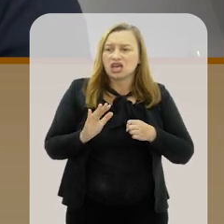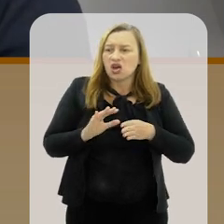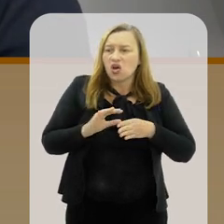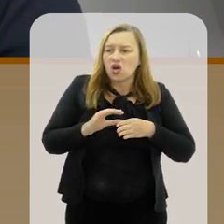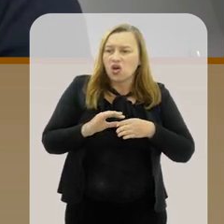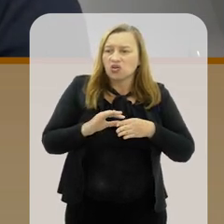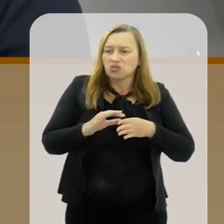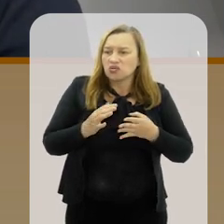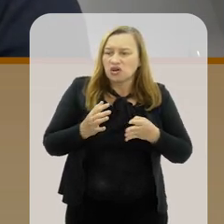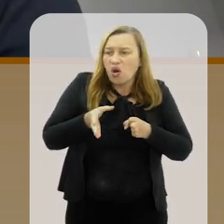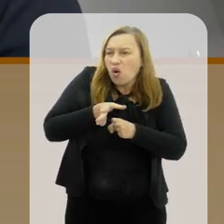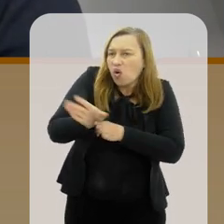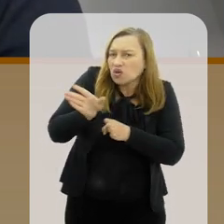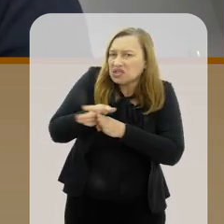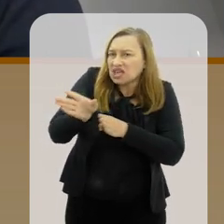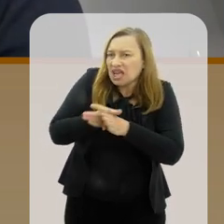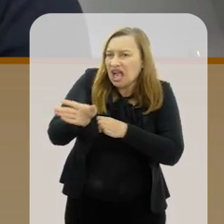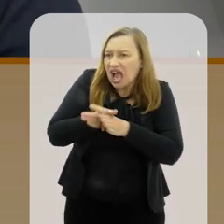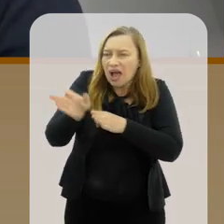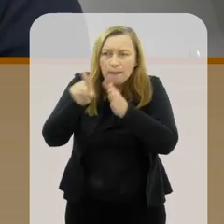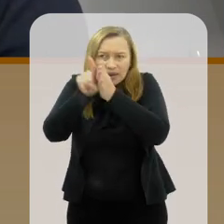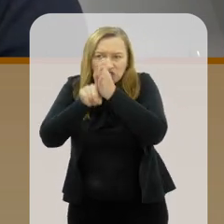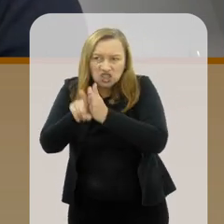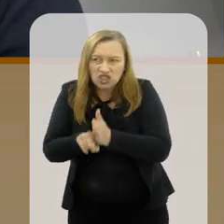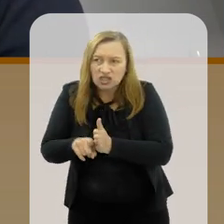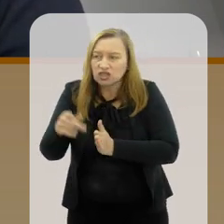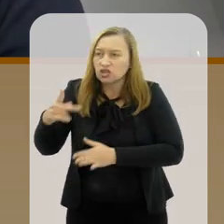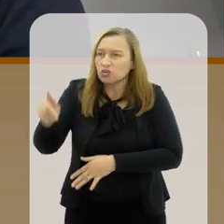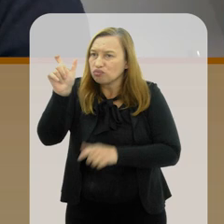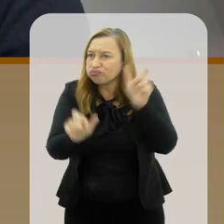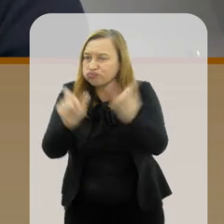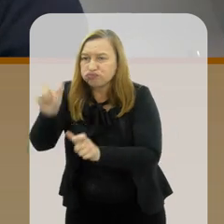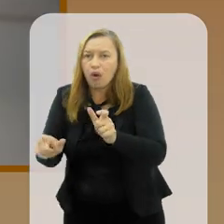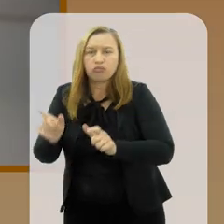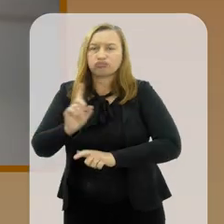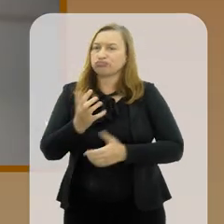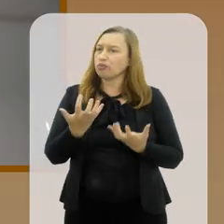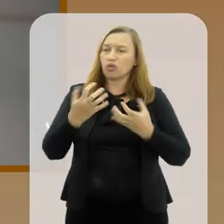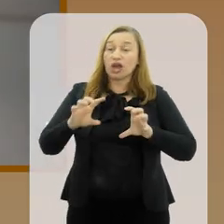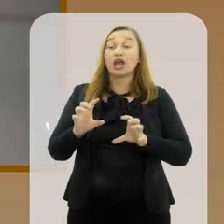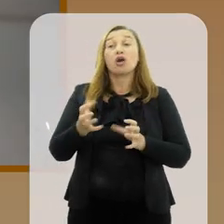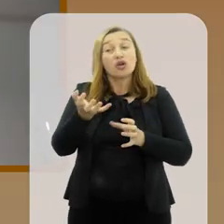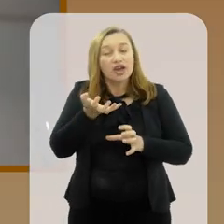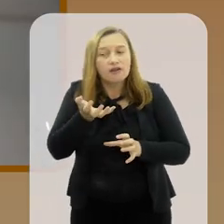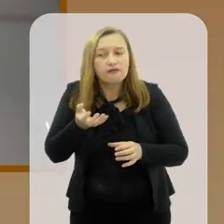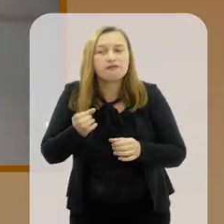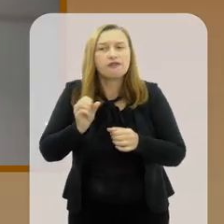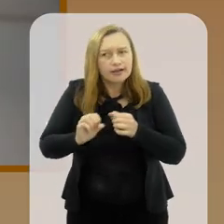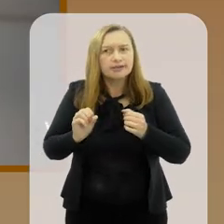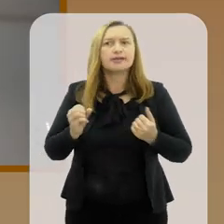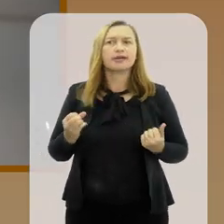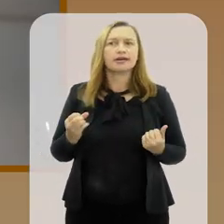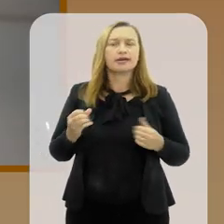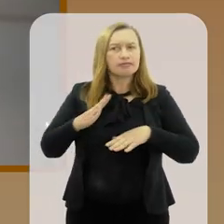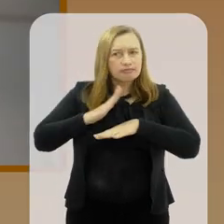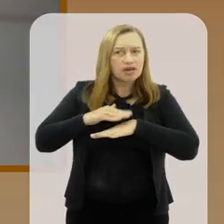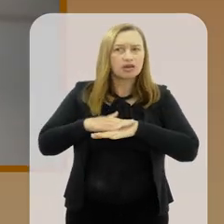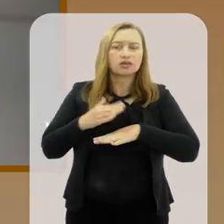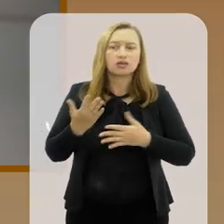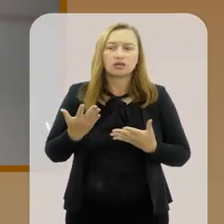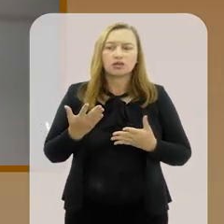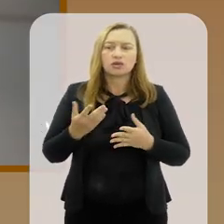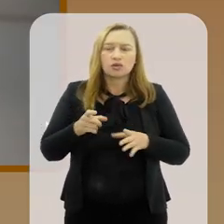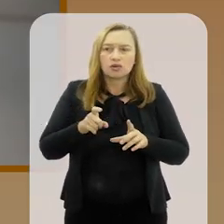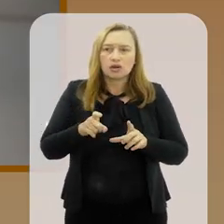dirigir a pesquisa das pessoas, eu quero fazer a pesquisa. No máximo tem os meus colaboradores próximos. Eu acho que é muito importante em matemática você ter essa